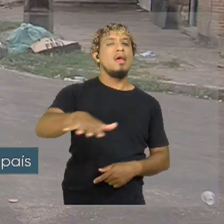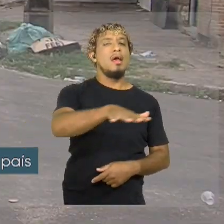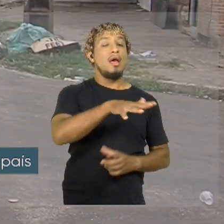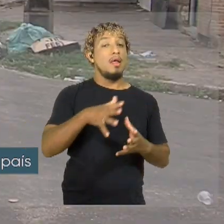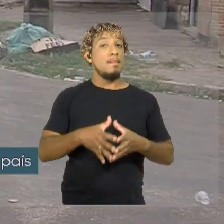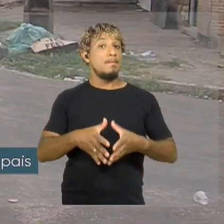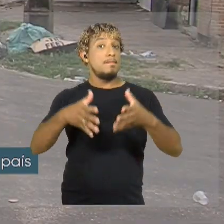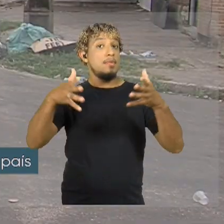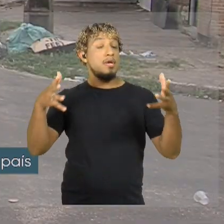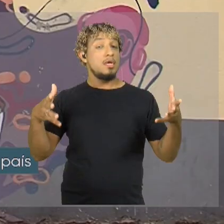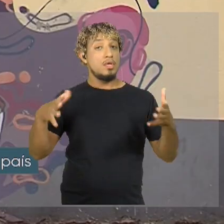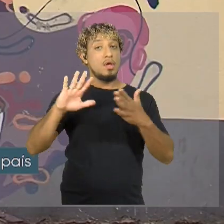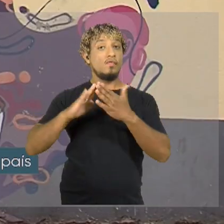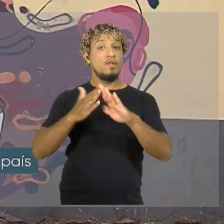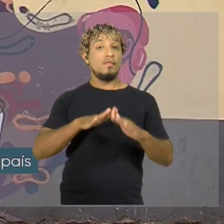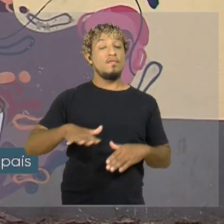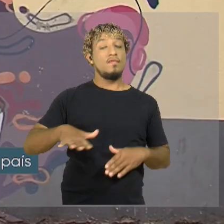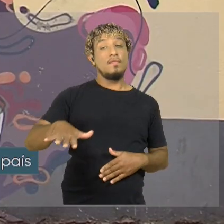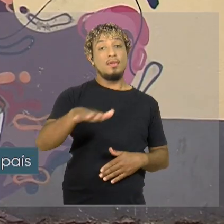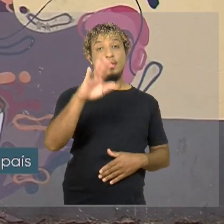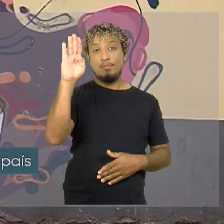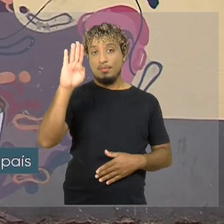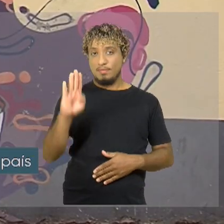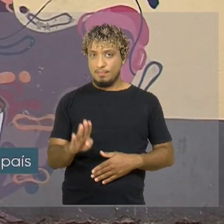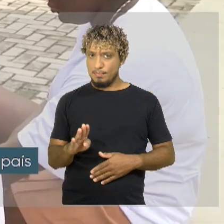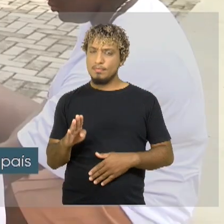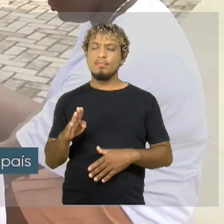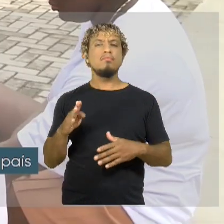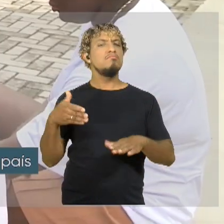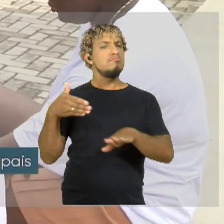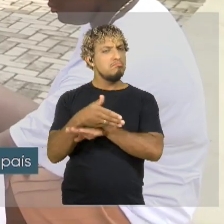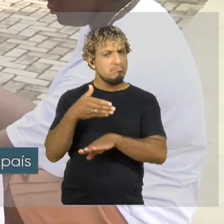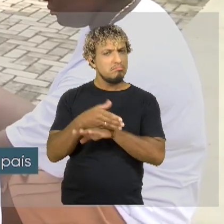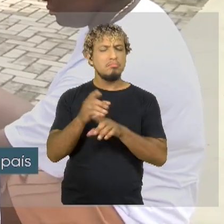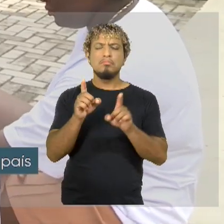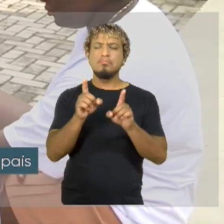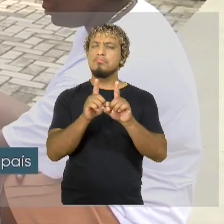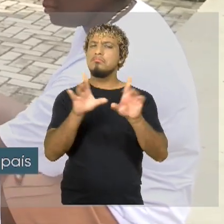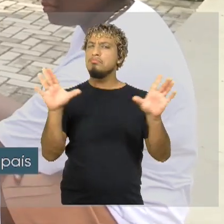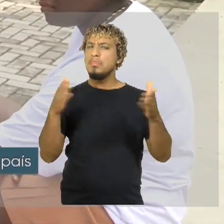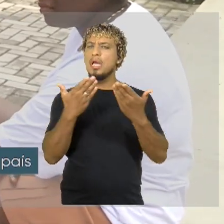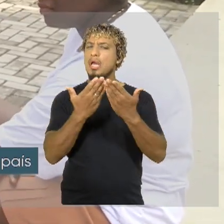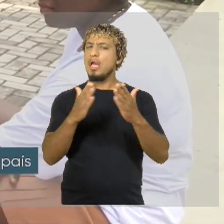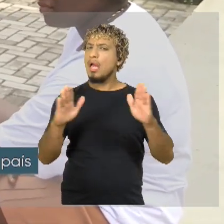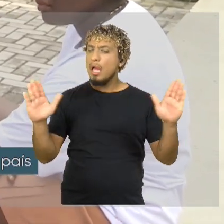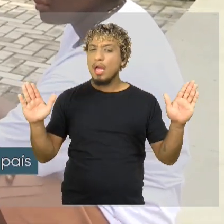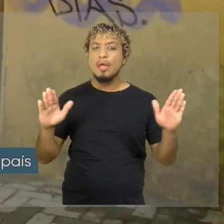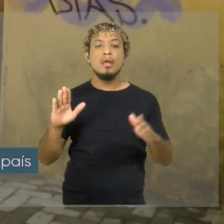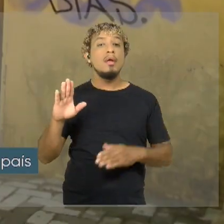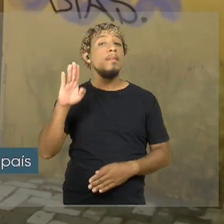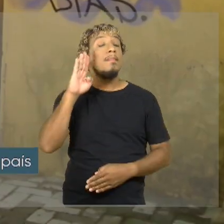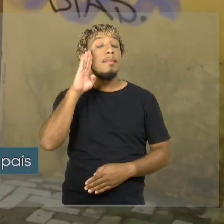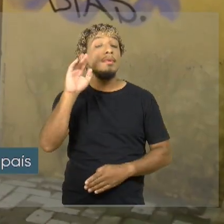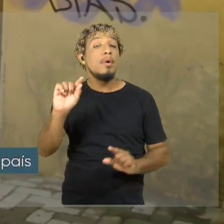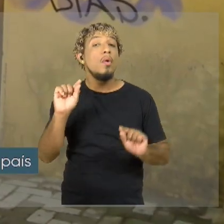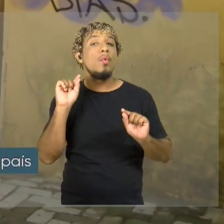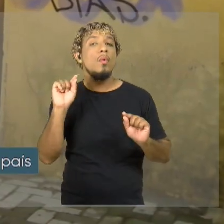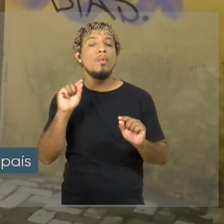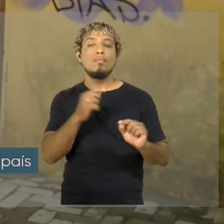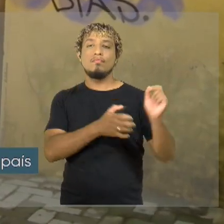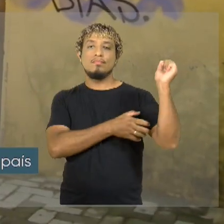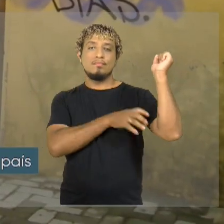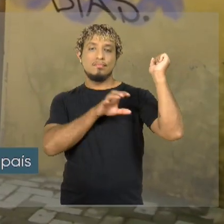maiores favelas do Brasil. O espaço é democrático, aberto à comunidade e tem como um dos pilares o